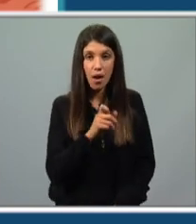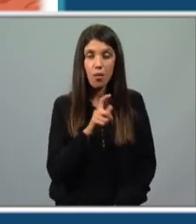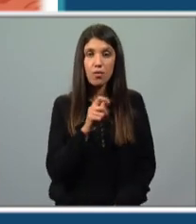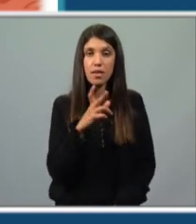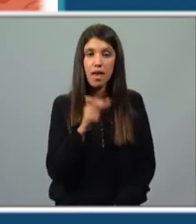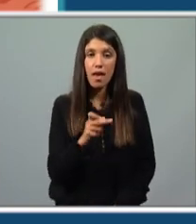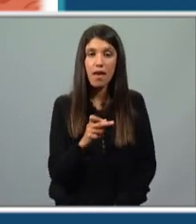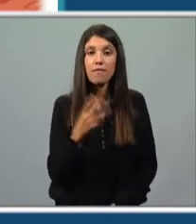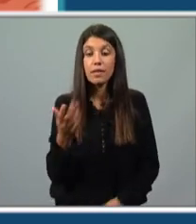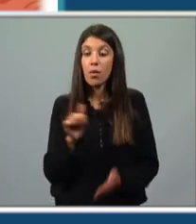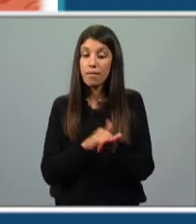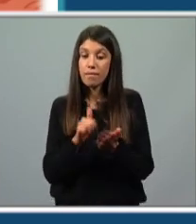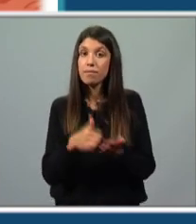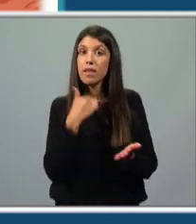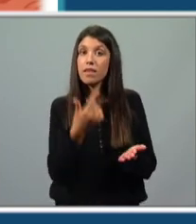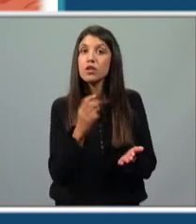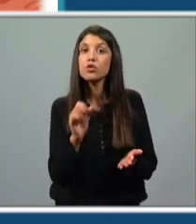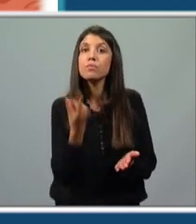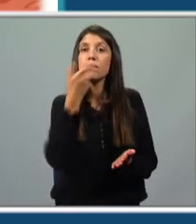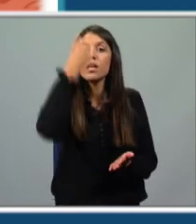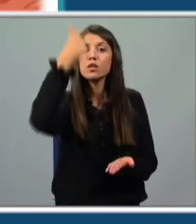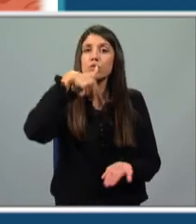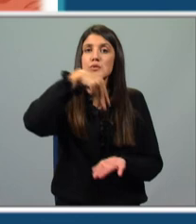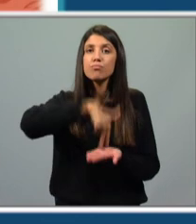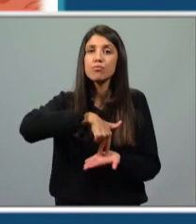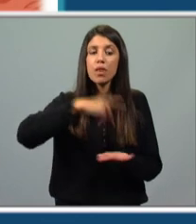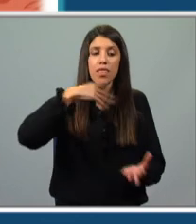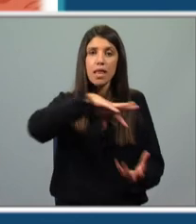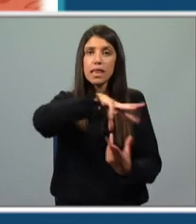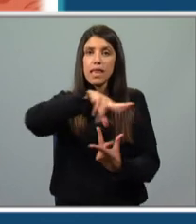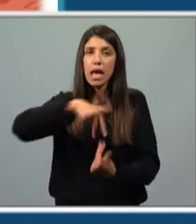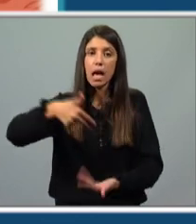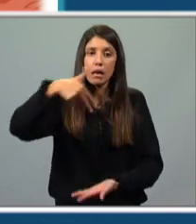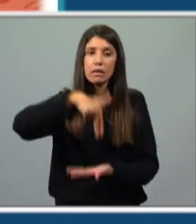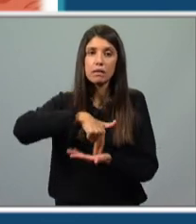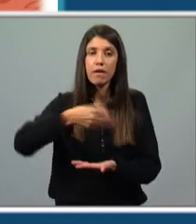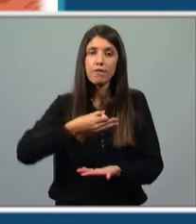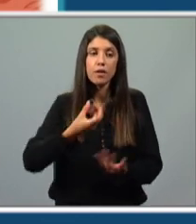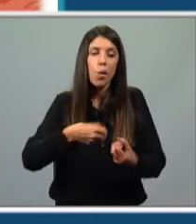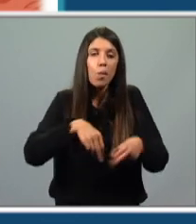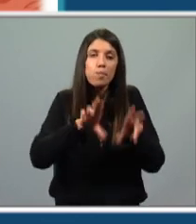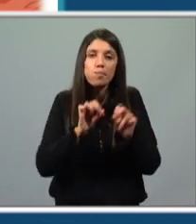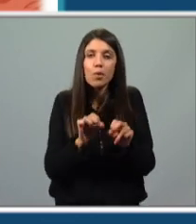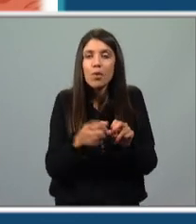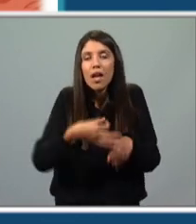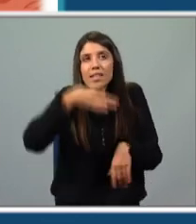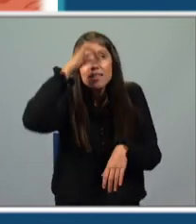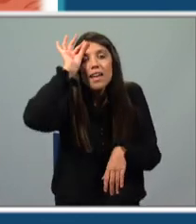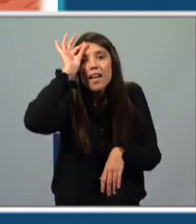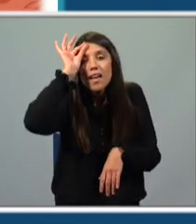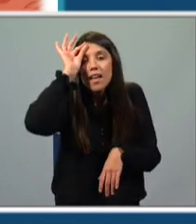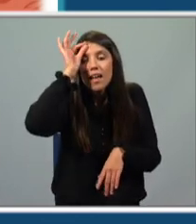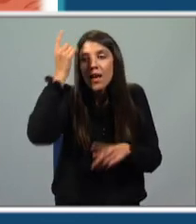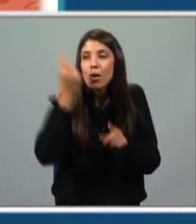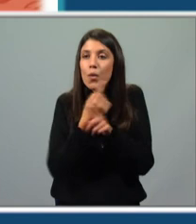são, segundo a Bíblia, os primeiros seres humanos à face da Terra. Por isso, são puros, ingênuos e não